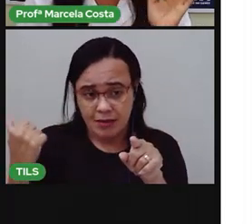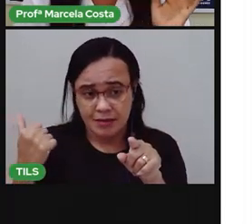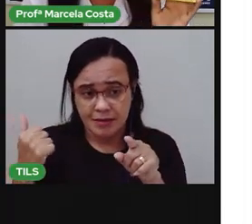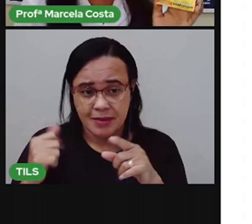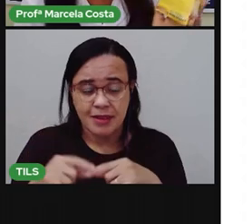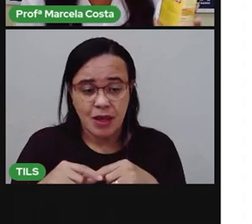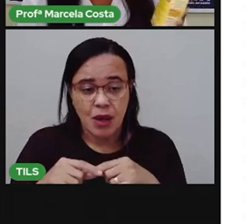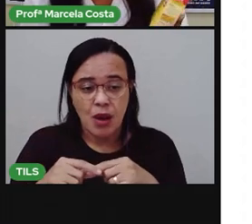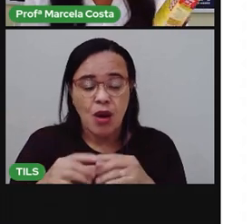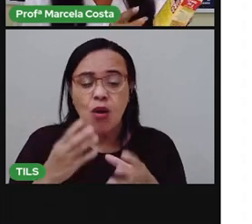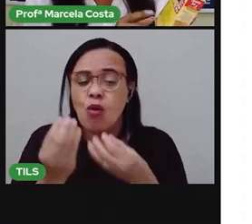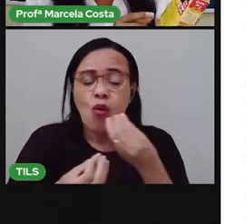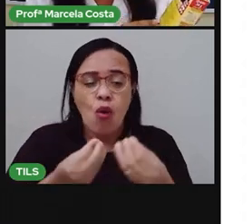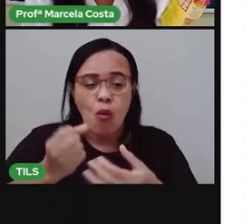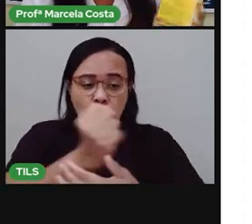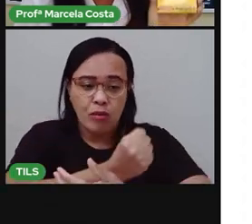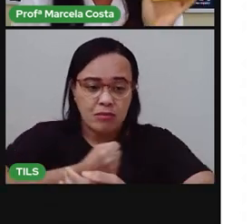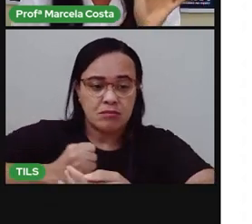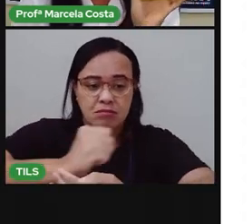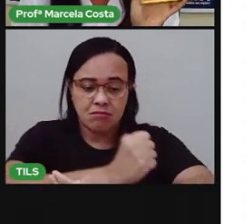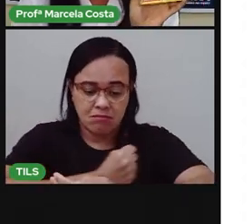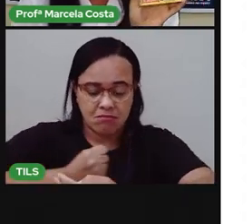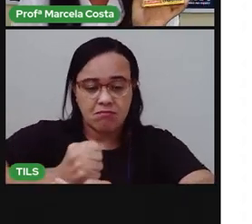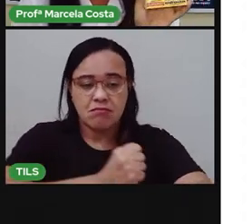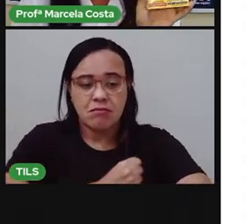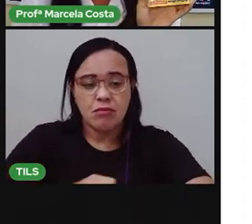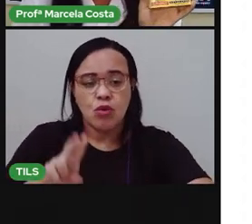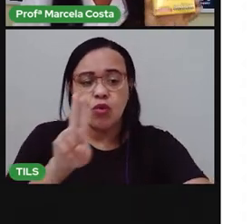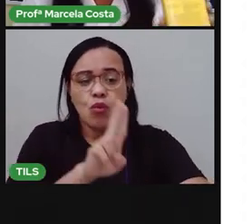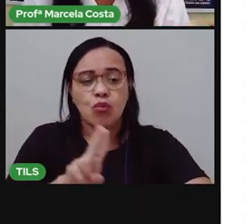de um bolo que eu posso fazer utilizando esse produto.